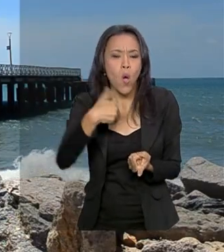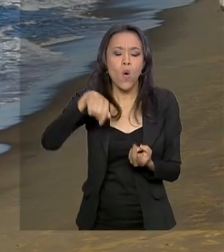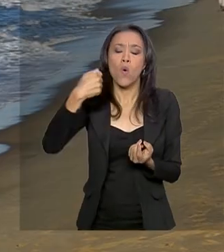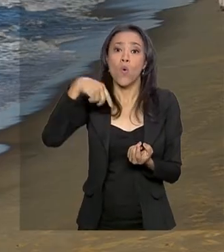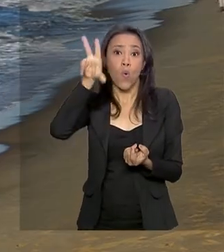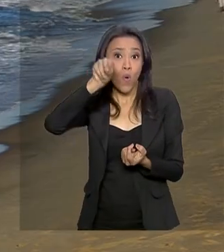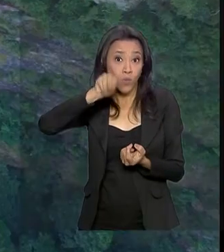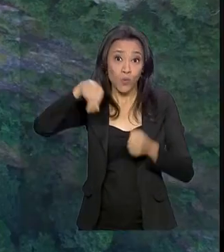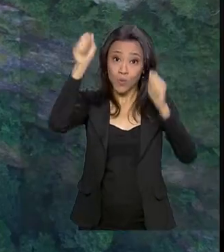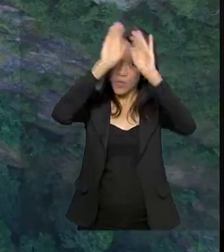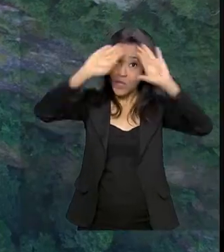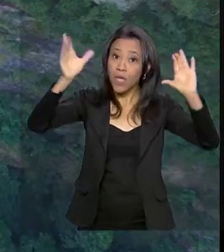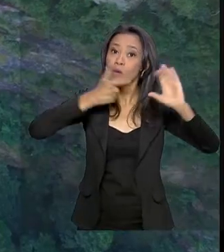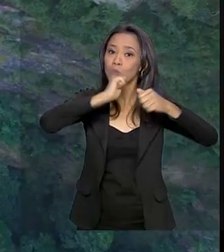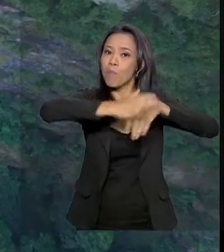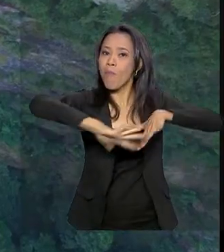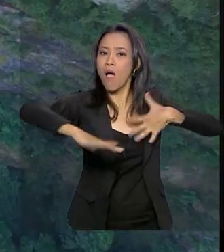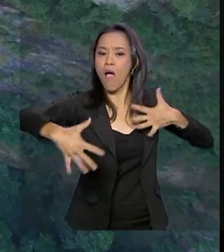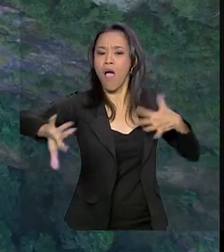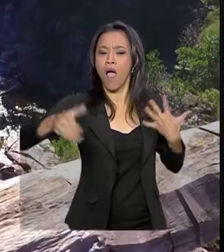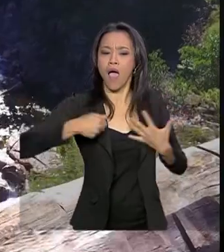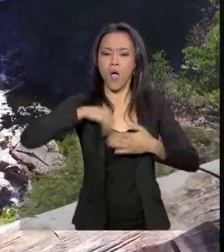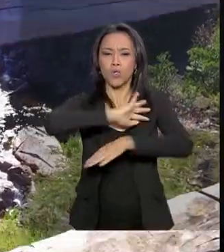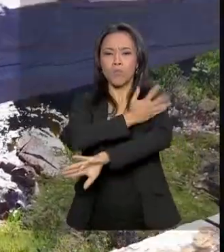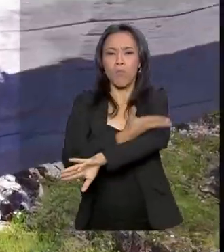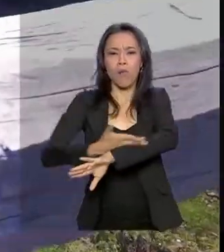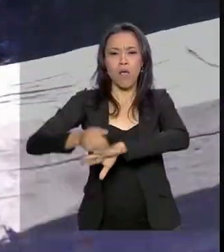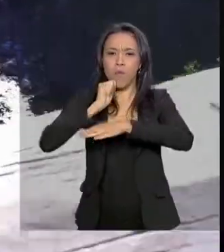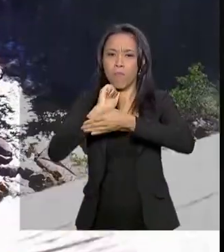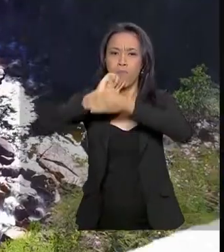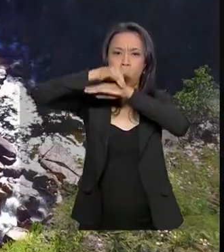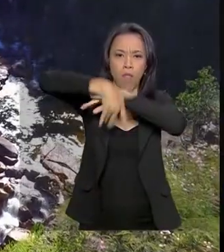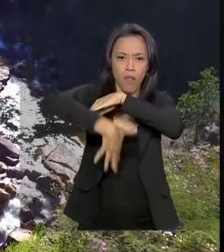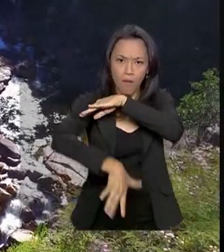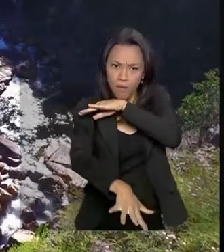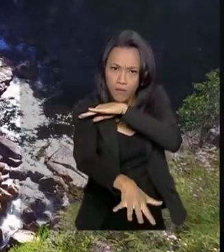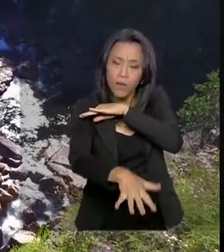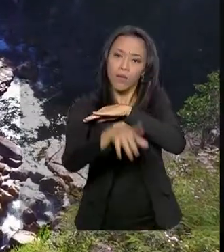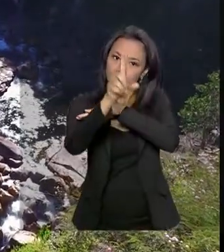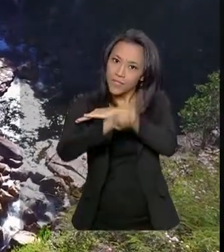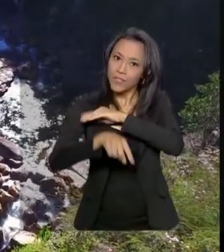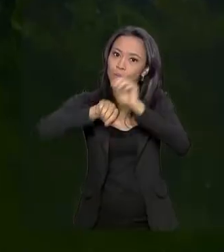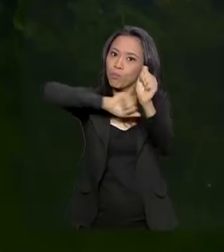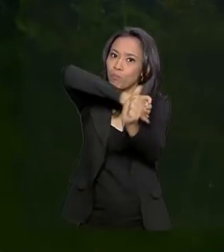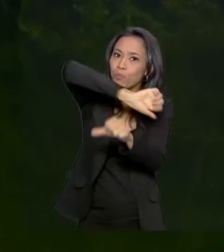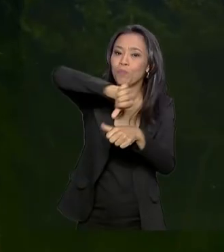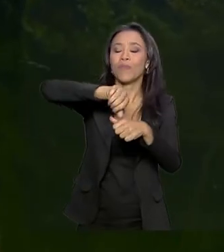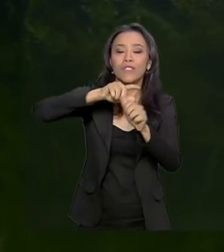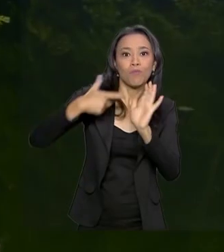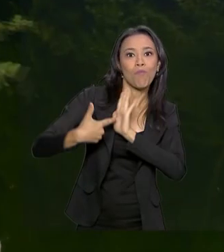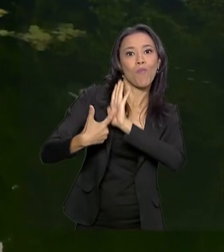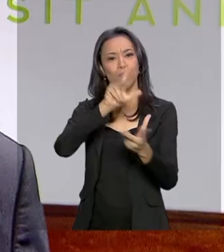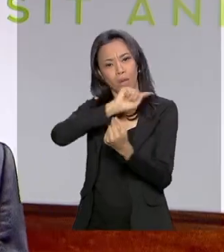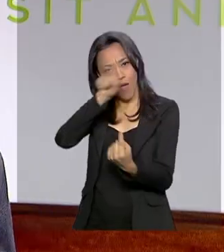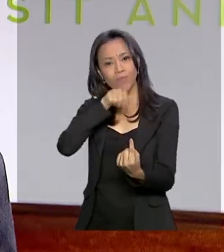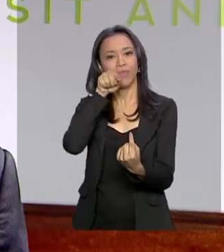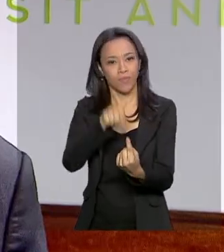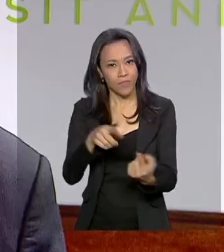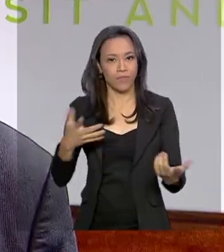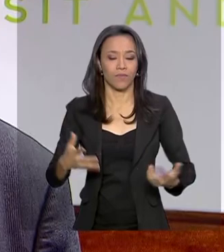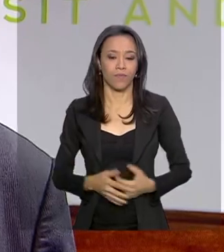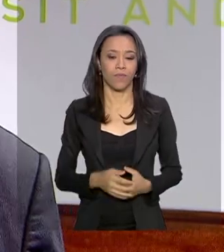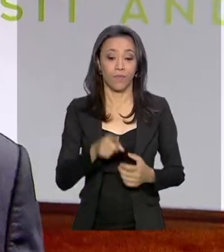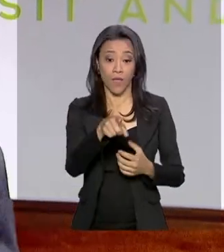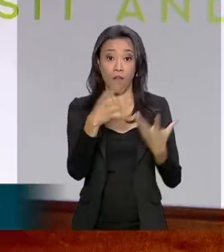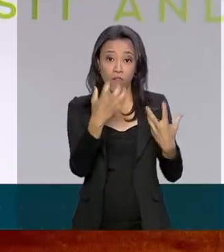céu e do mar, o branco das cachoeiras. Além de mudar a imagem do Brasil no exterior, são os objetivos. Vamos